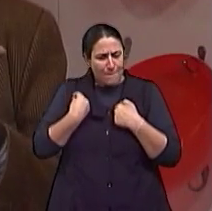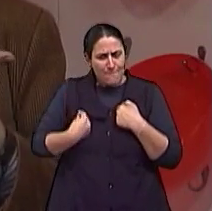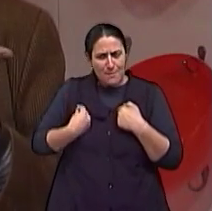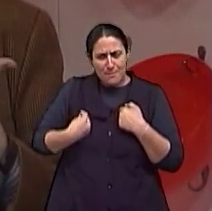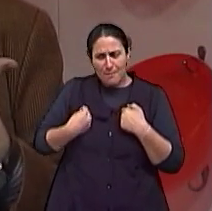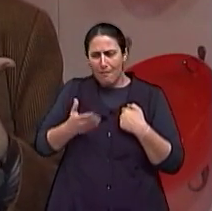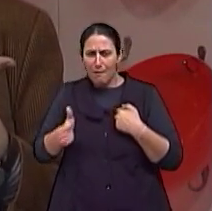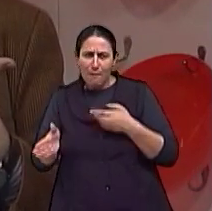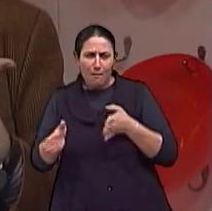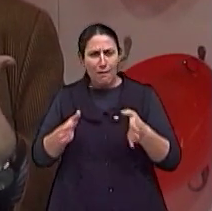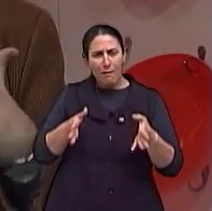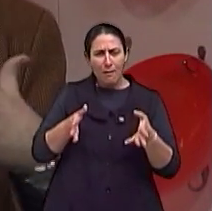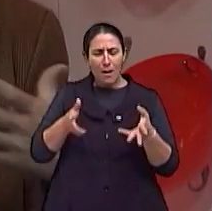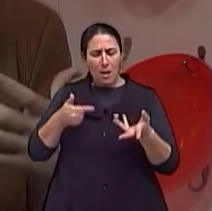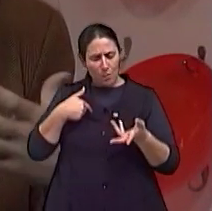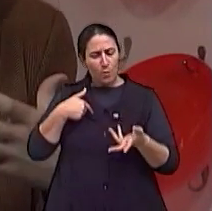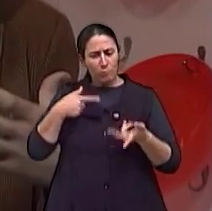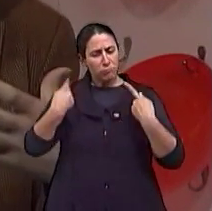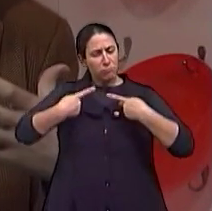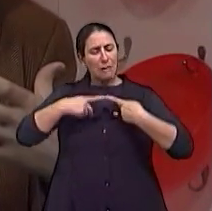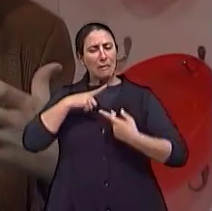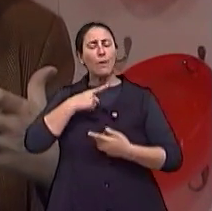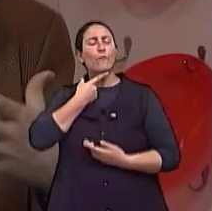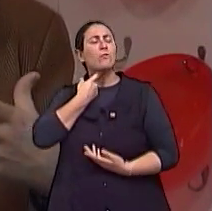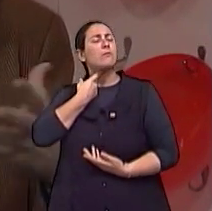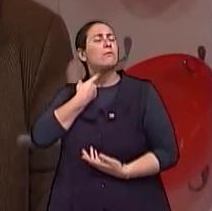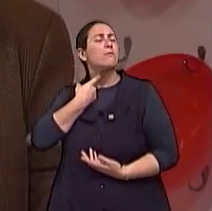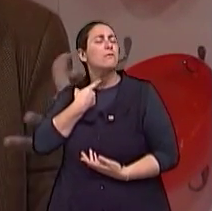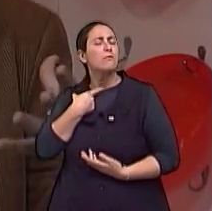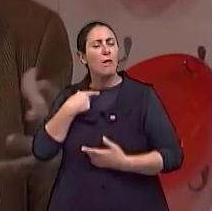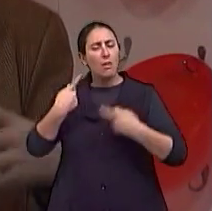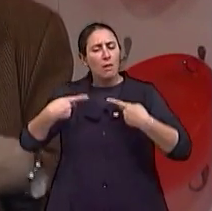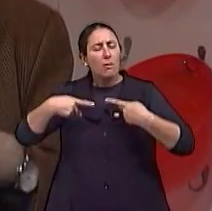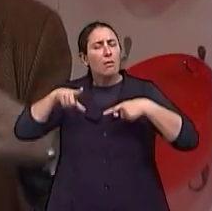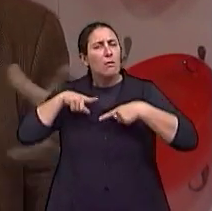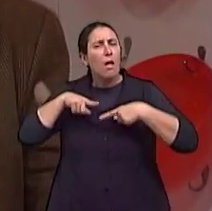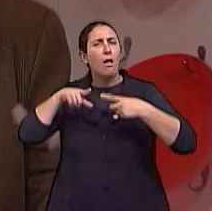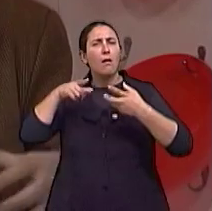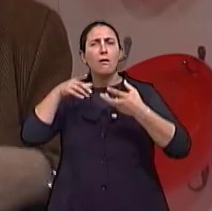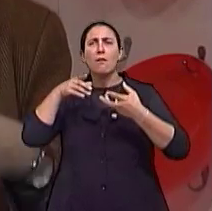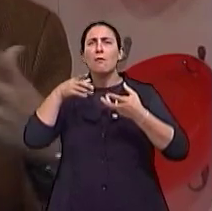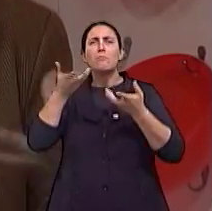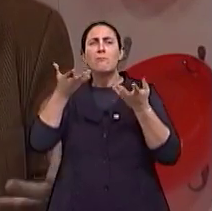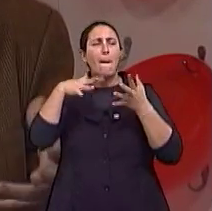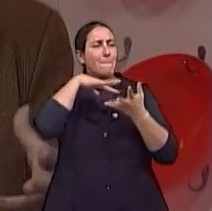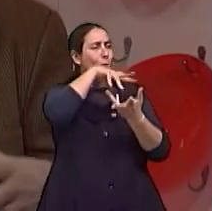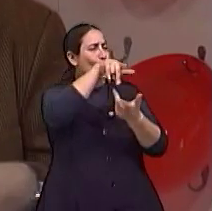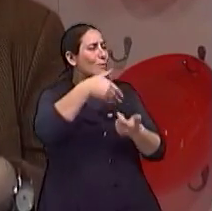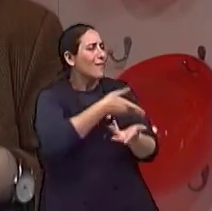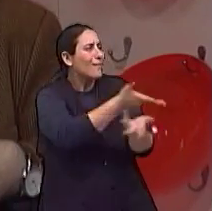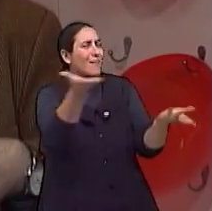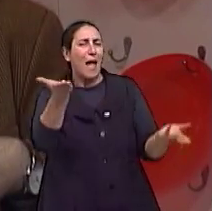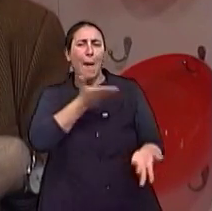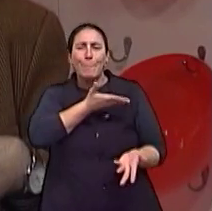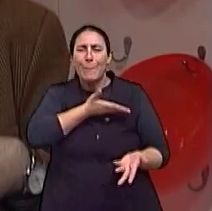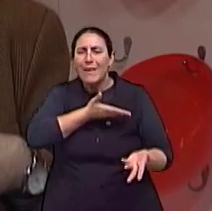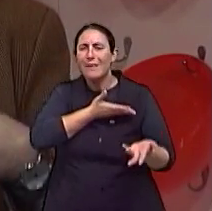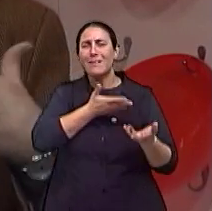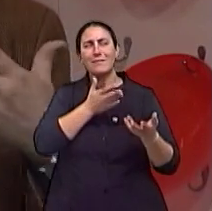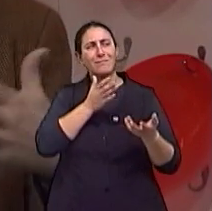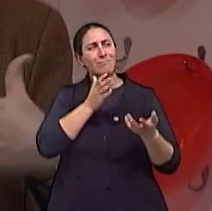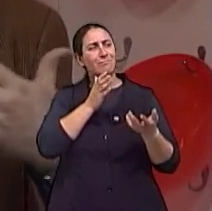intimidade, do desejo dela com o mundo onde ela vive ali, com as suas amigas, com as suas colegas, né?